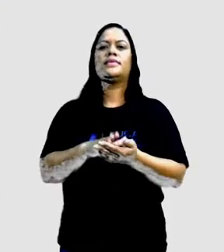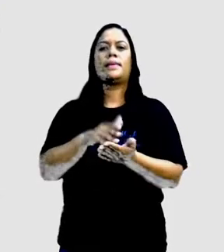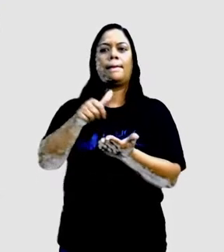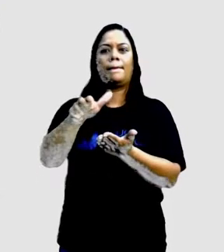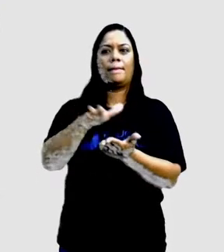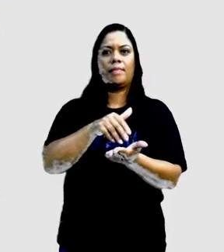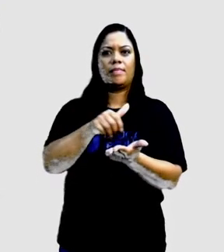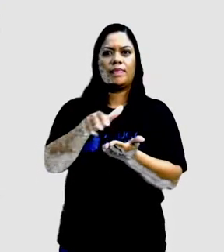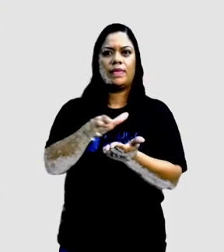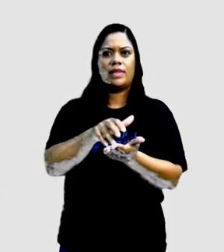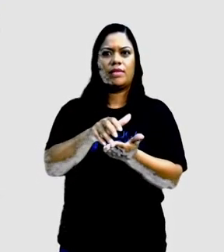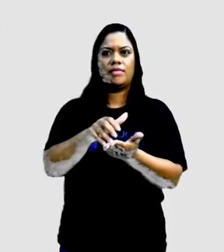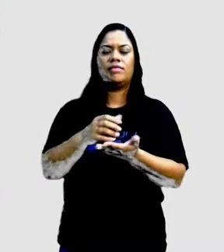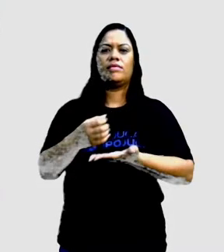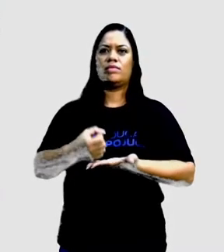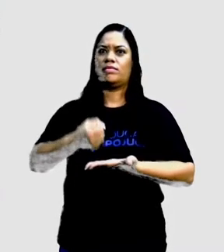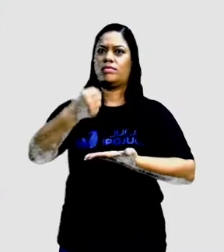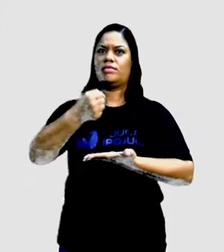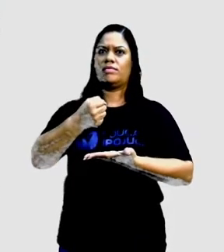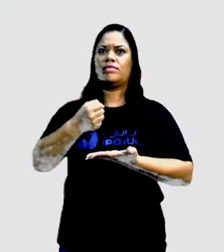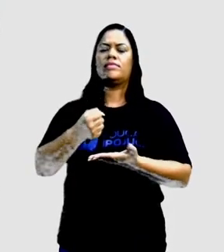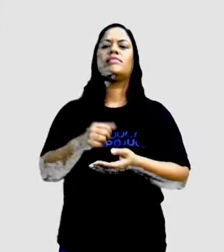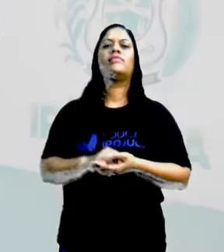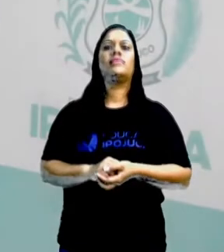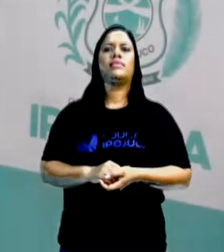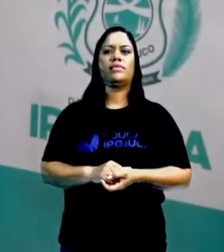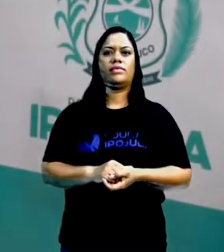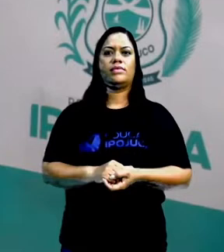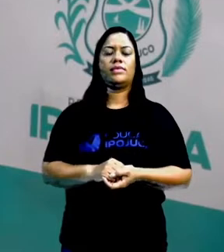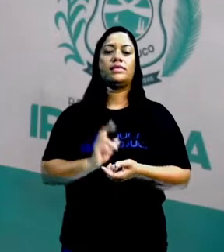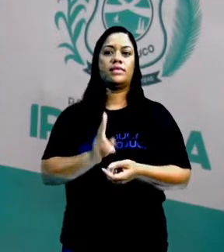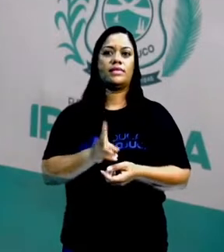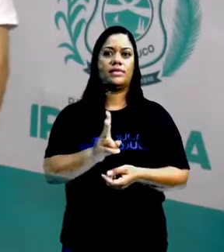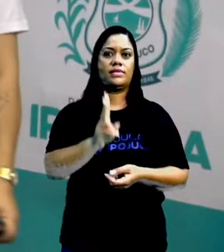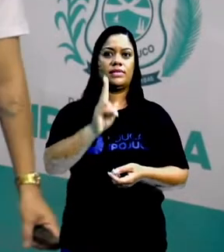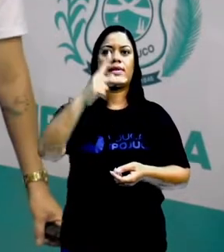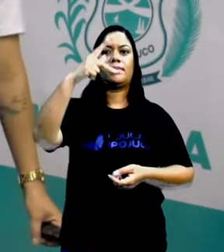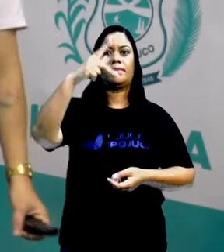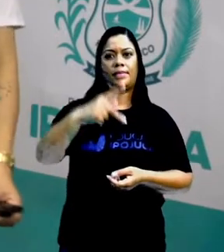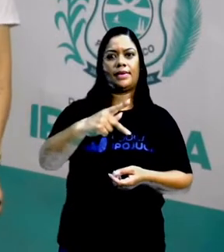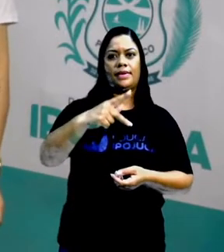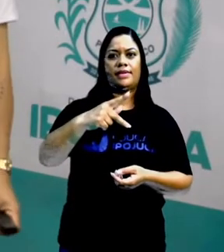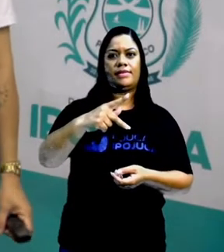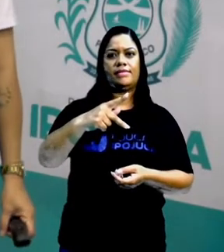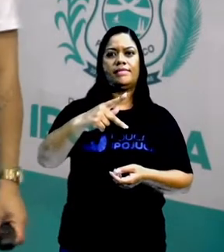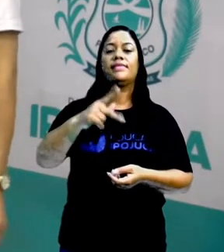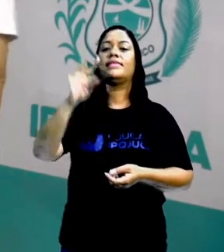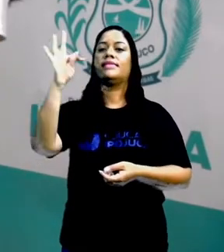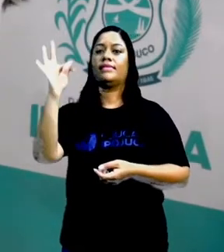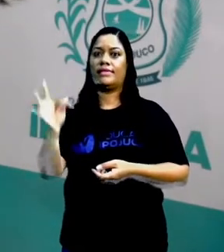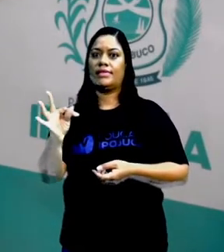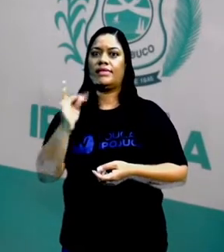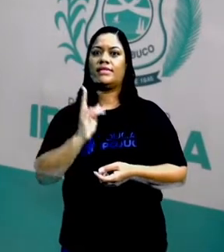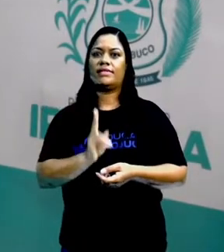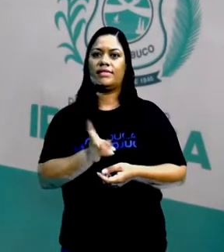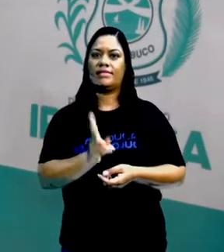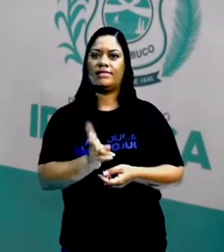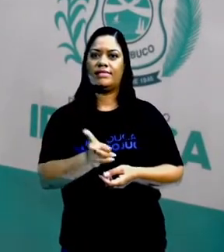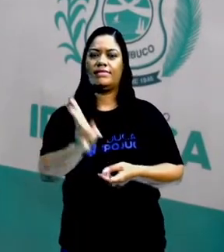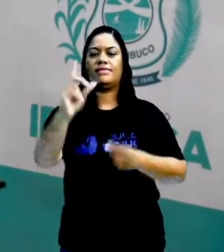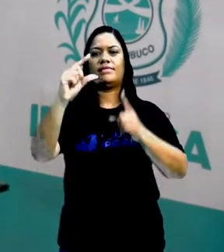pintou o caneco. Veja que há uma repetição aí das consoantes. P e T. Essa